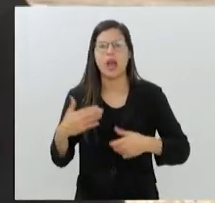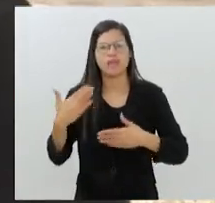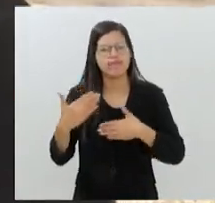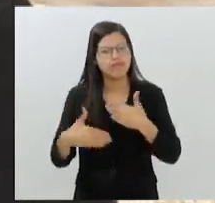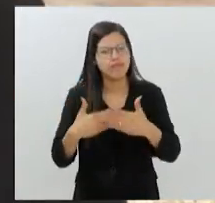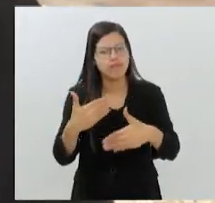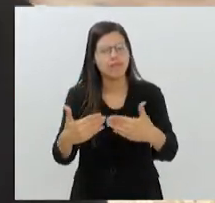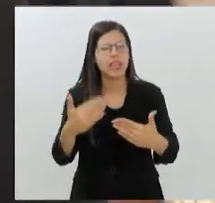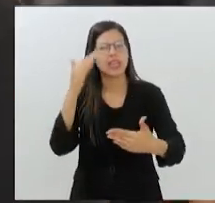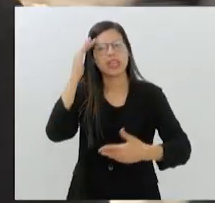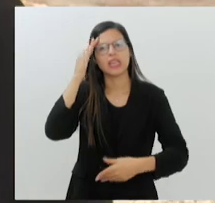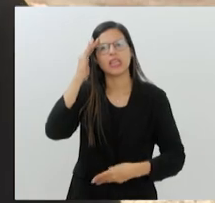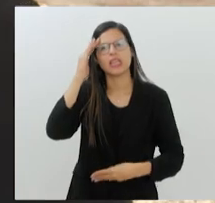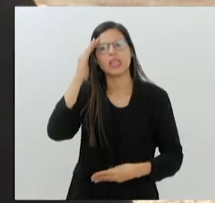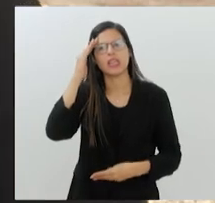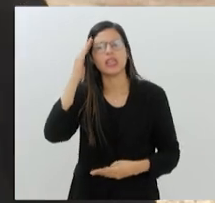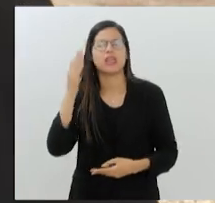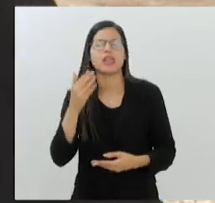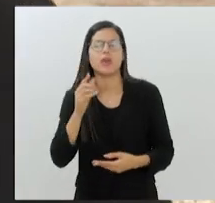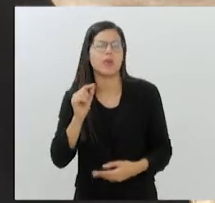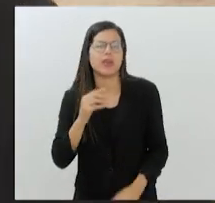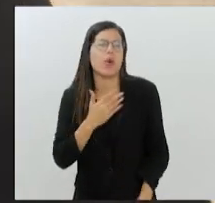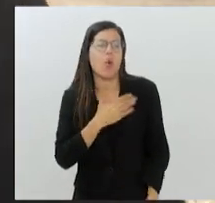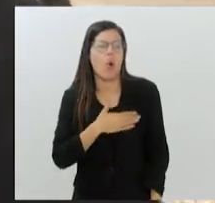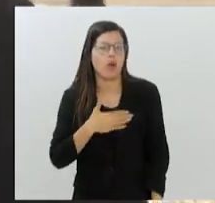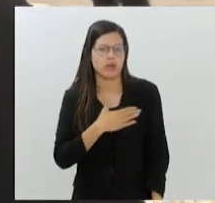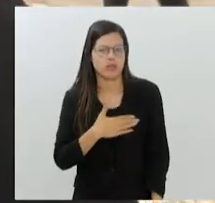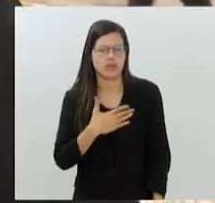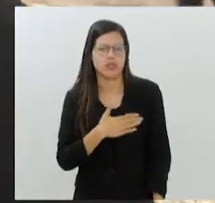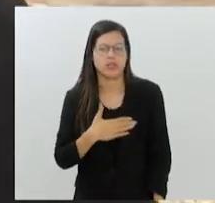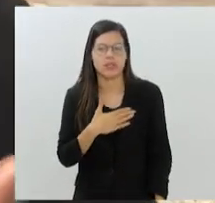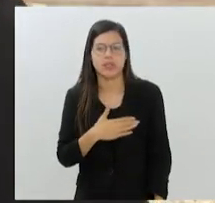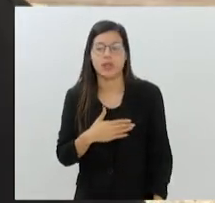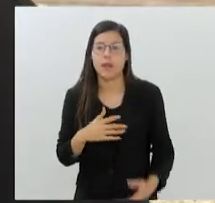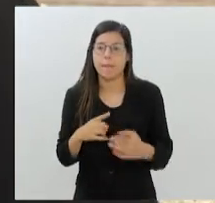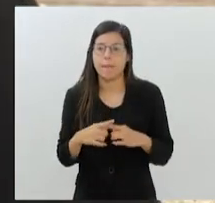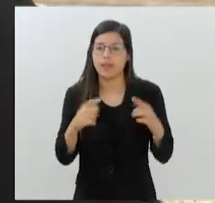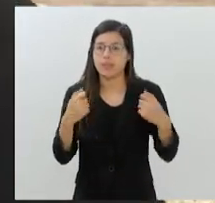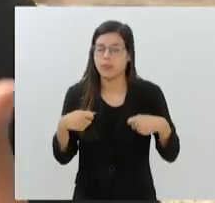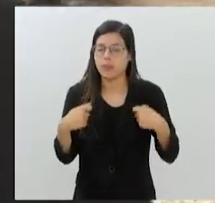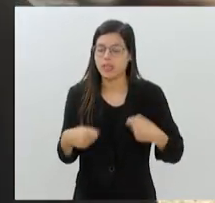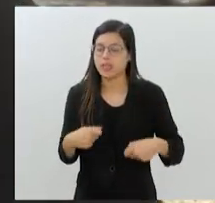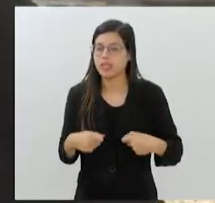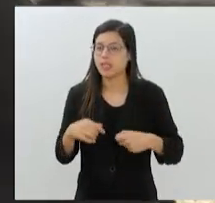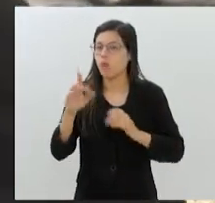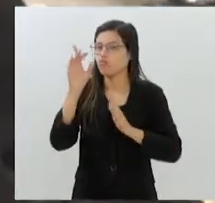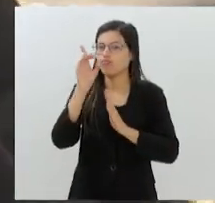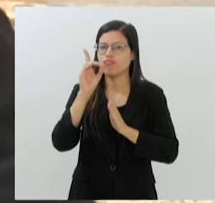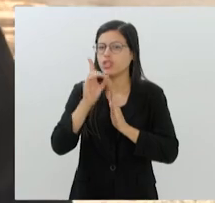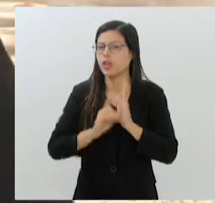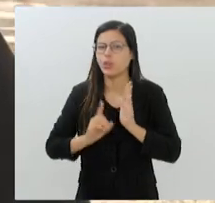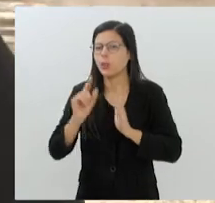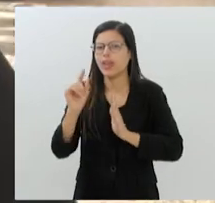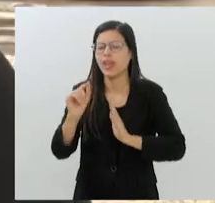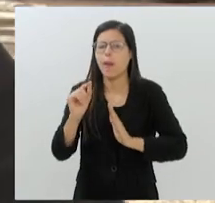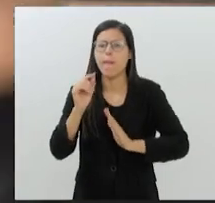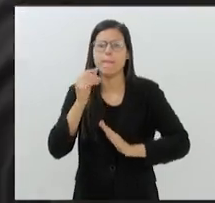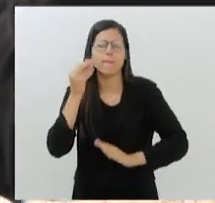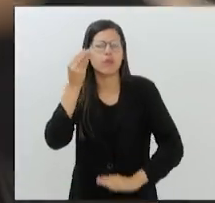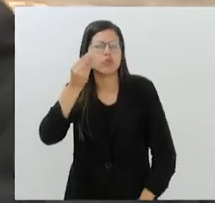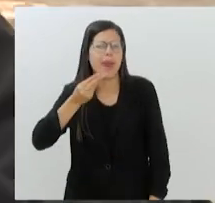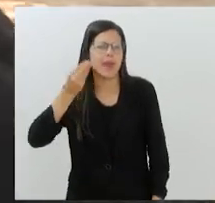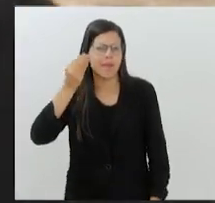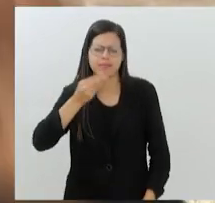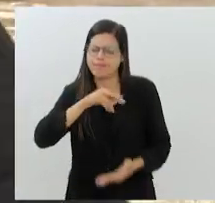maturidade para entender o que você gosta. Mas essa maturidade só vem se você se der o direito de provar, se permitir conhecer.